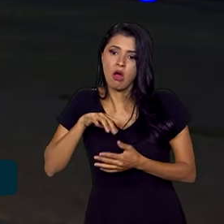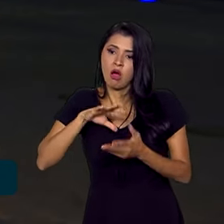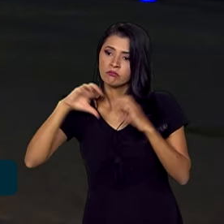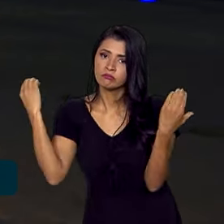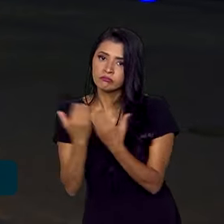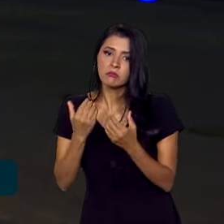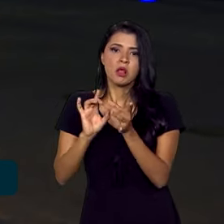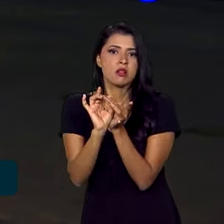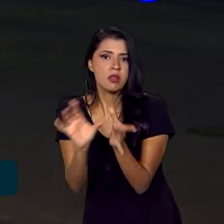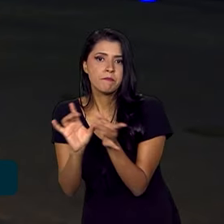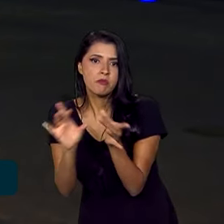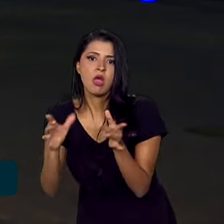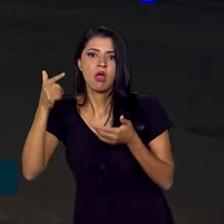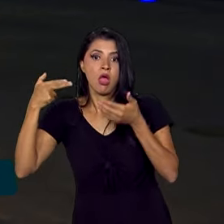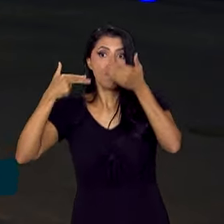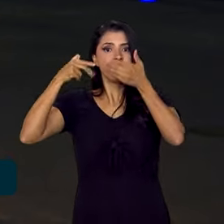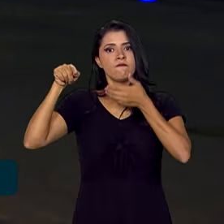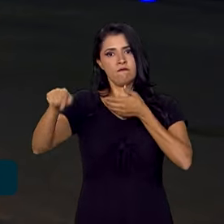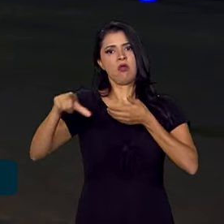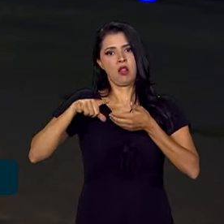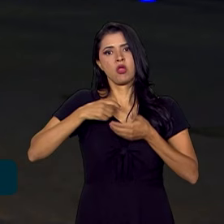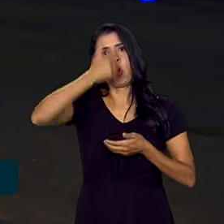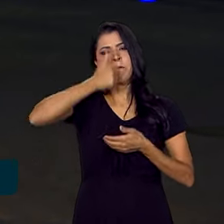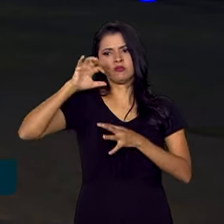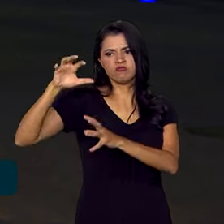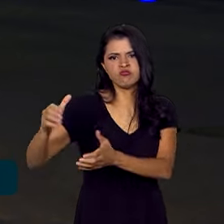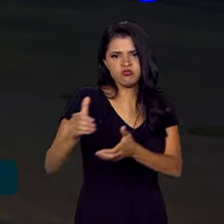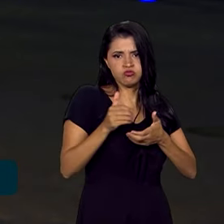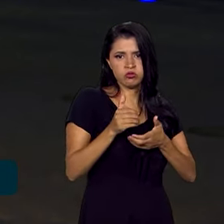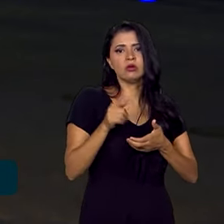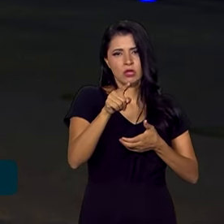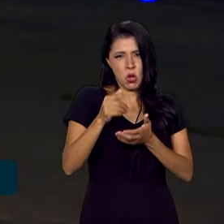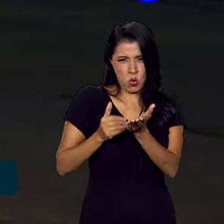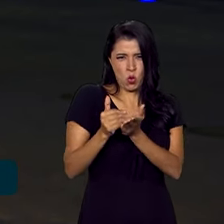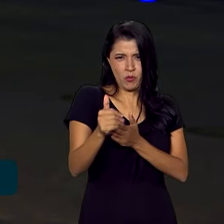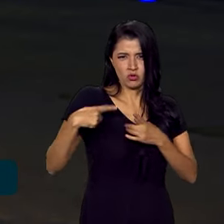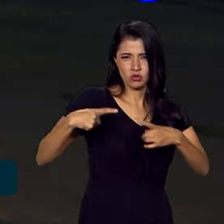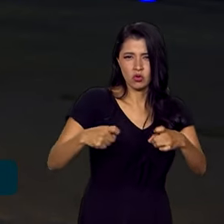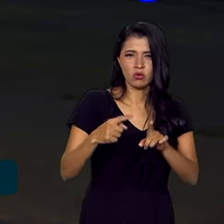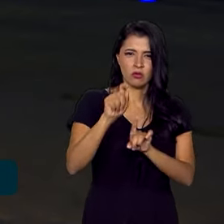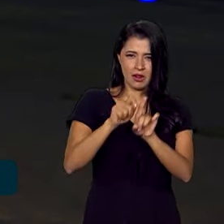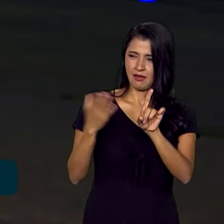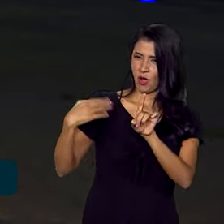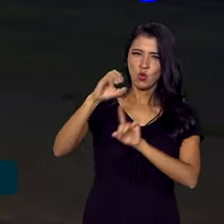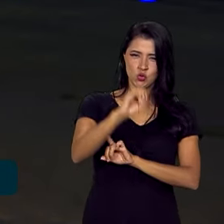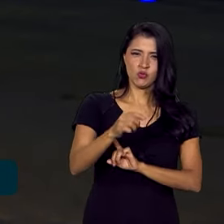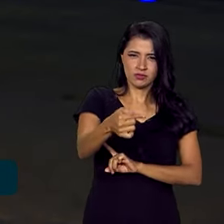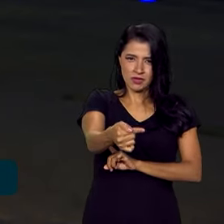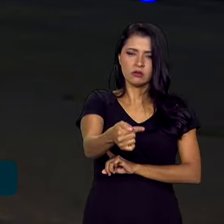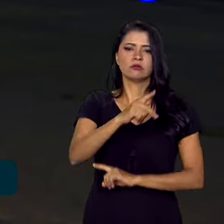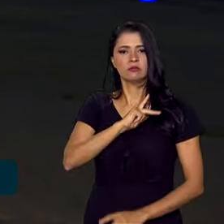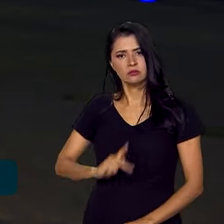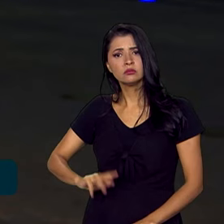pela liberação de reféns sequestrados pelo Hamas. Desde que começou o conflito, no dia 7 de outubro, o presidente Lula